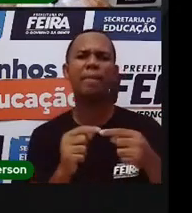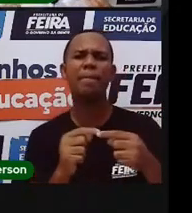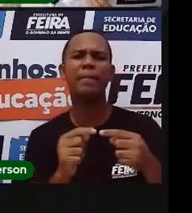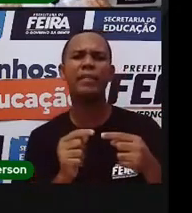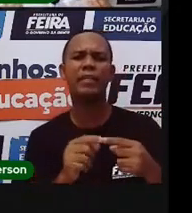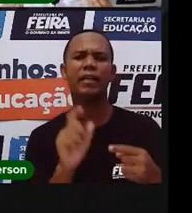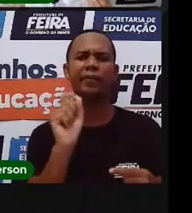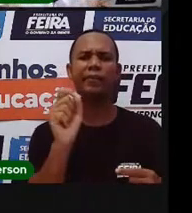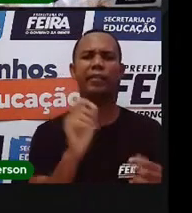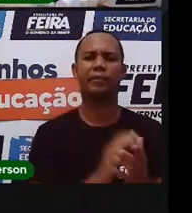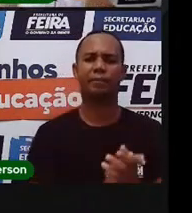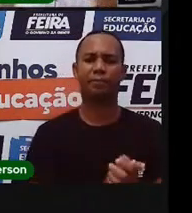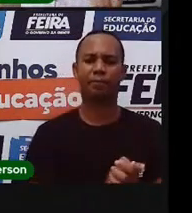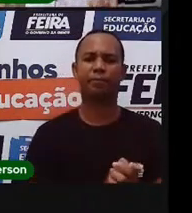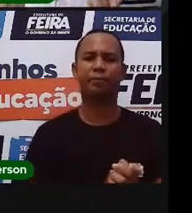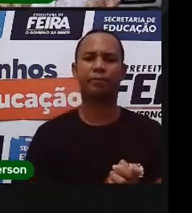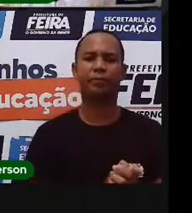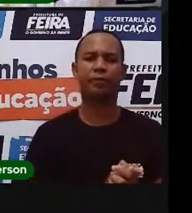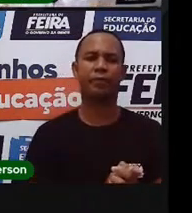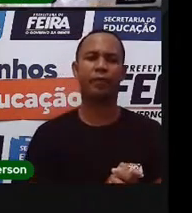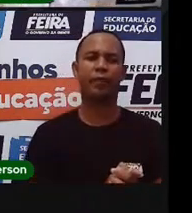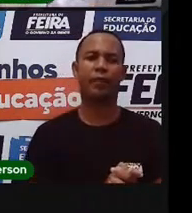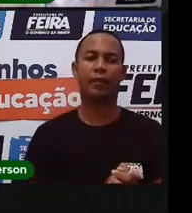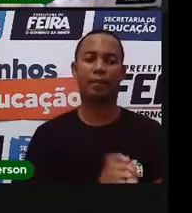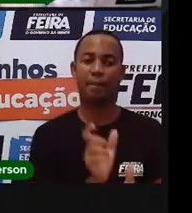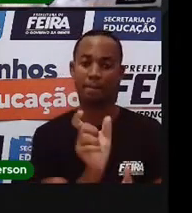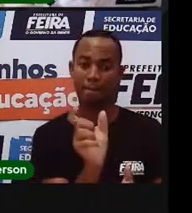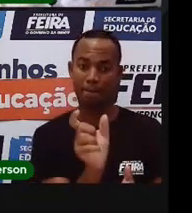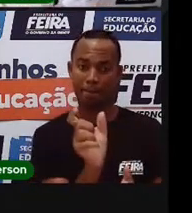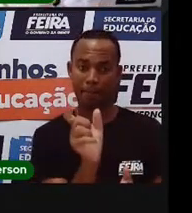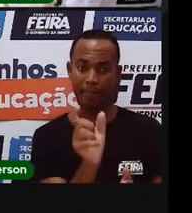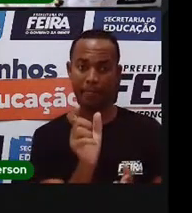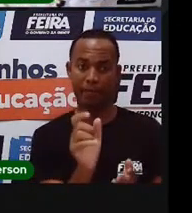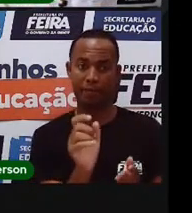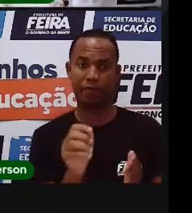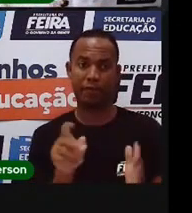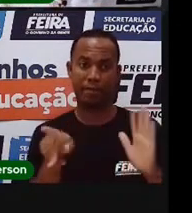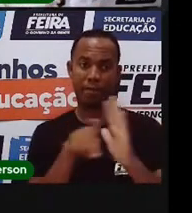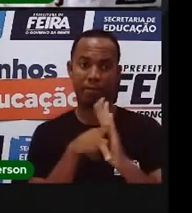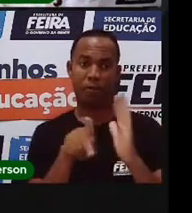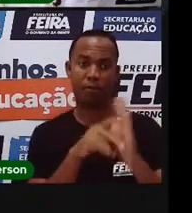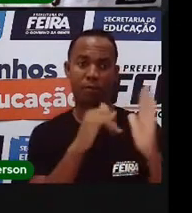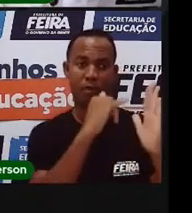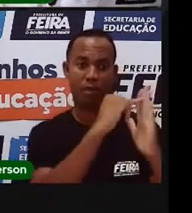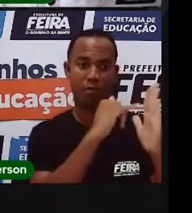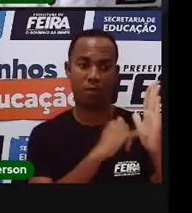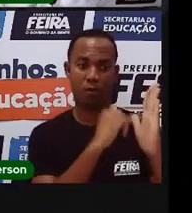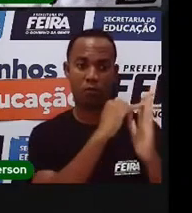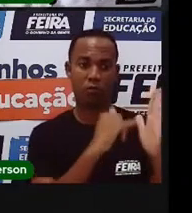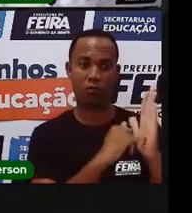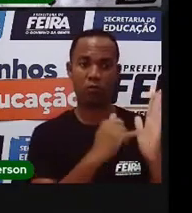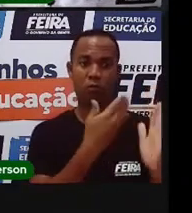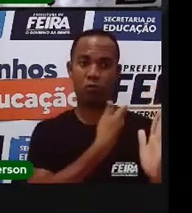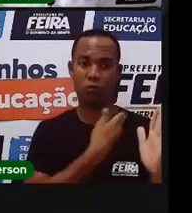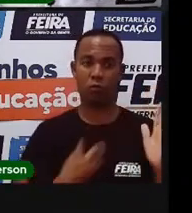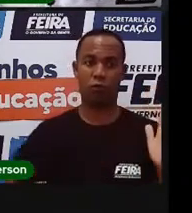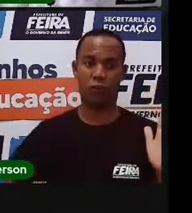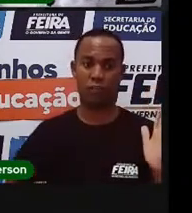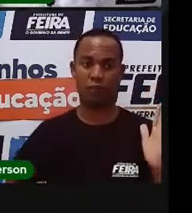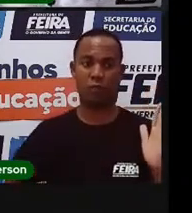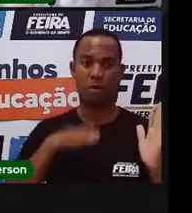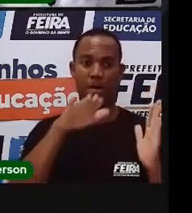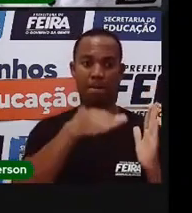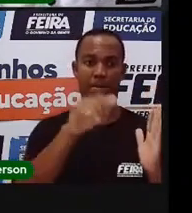siglas, na verdade, para impostos. Bom, estes são a forma que o governo tende a arrecadar o dinheiro